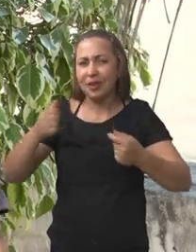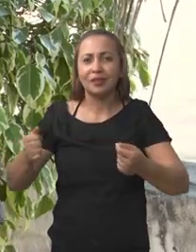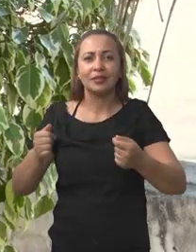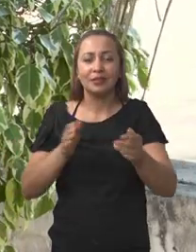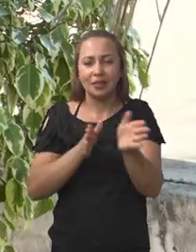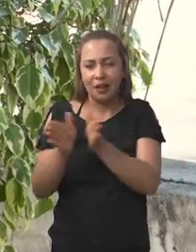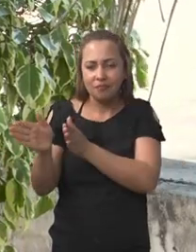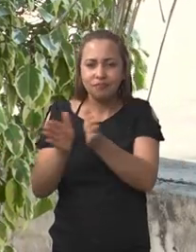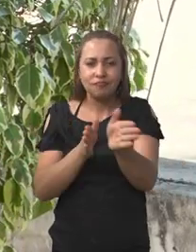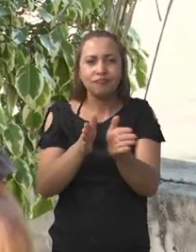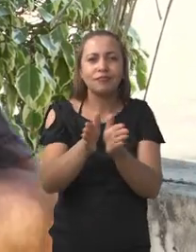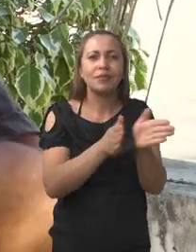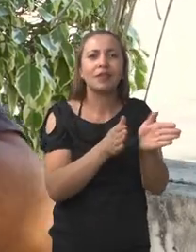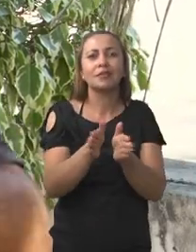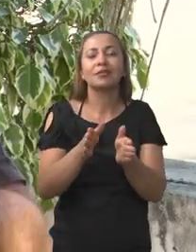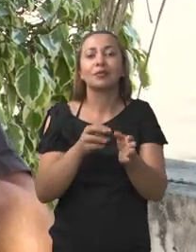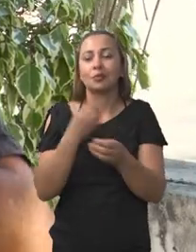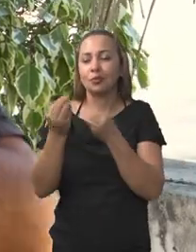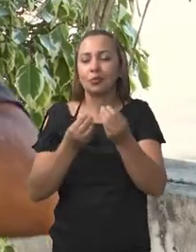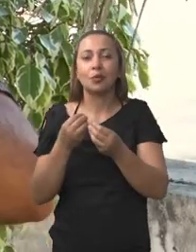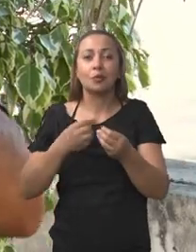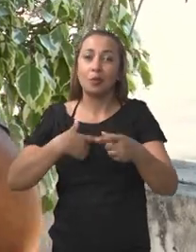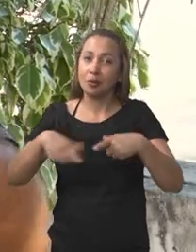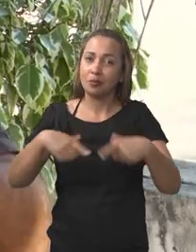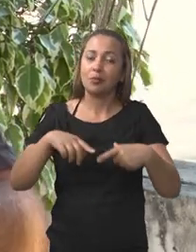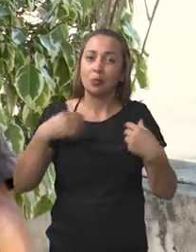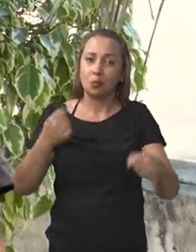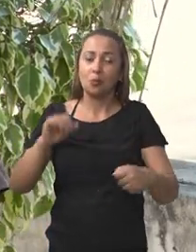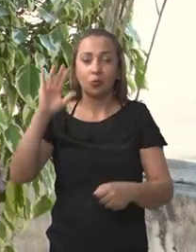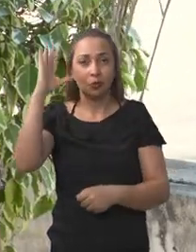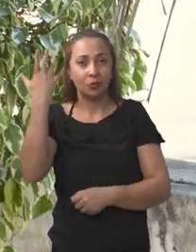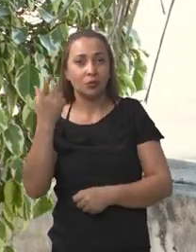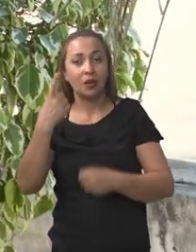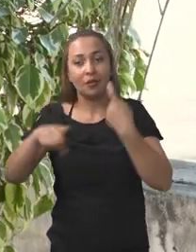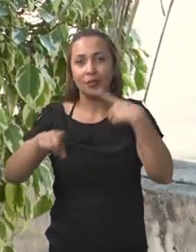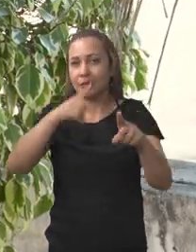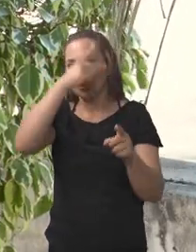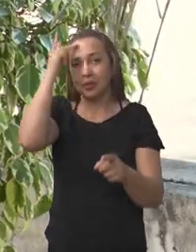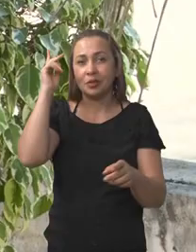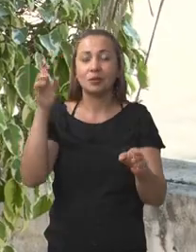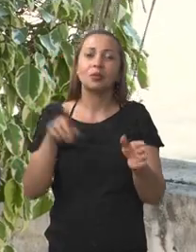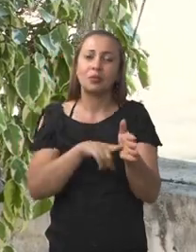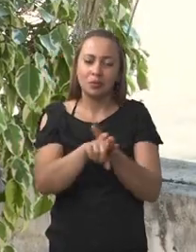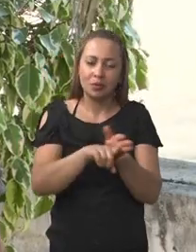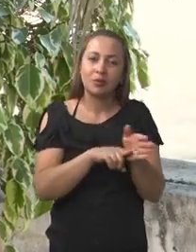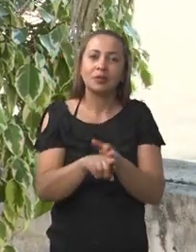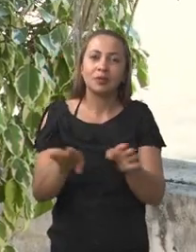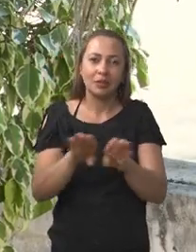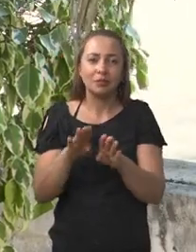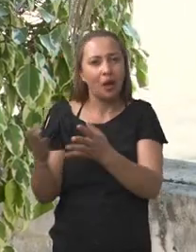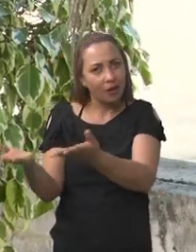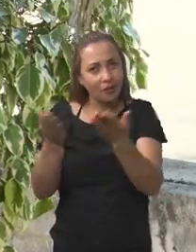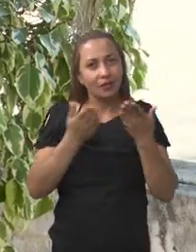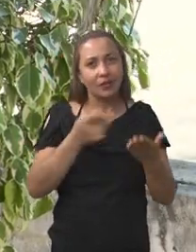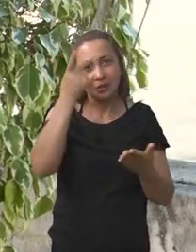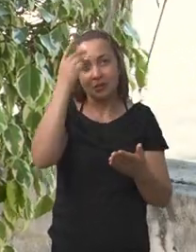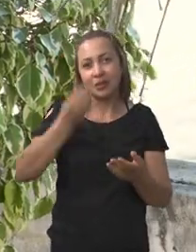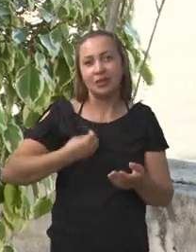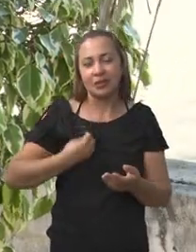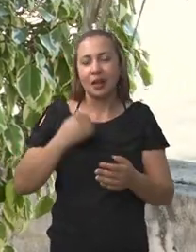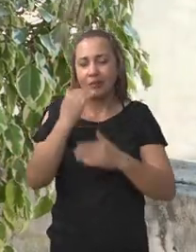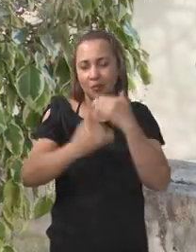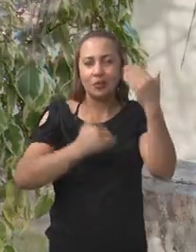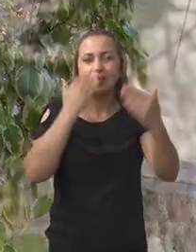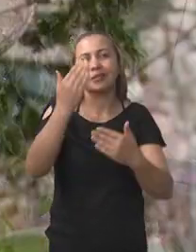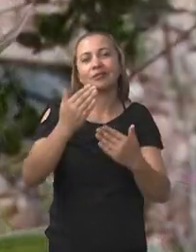inúmeras vertentes, né? De qual esse trabalho pode se desdobrar. E que outros pesquisadores também são muito convidados a participar